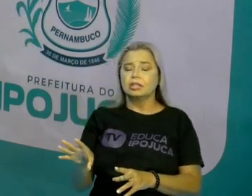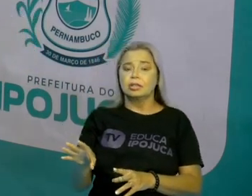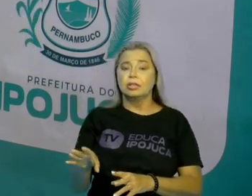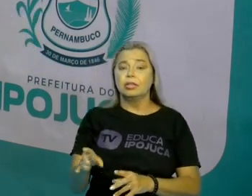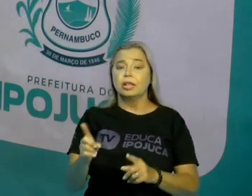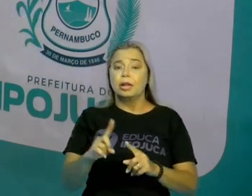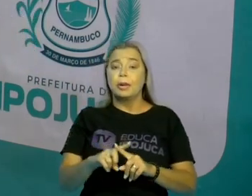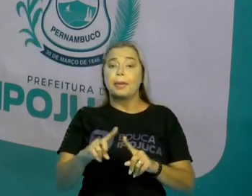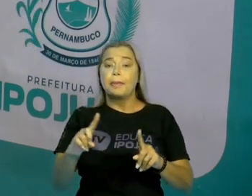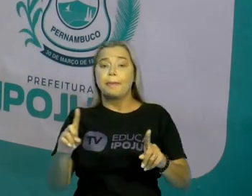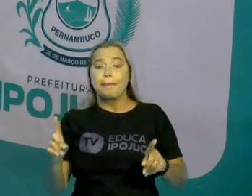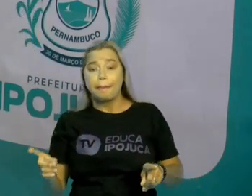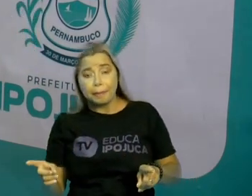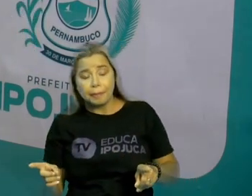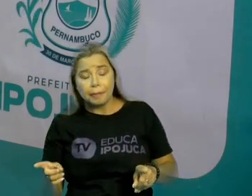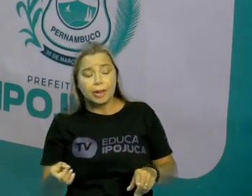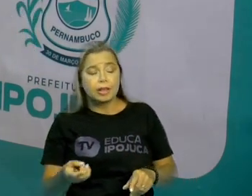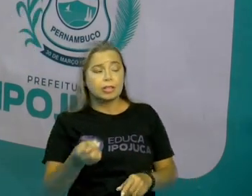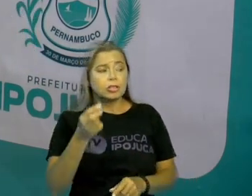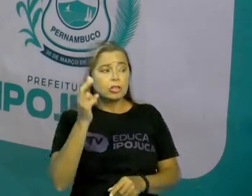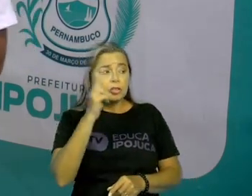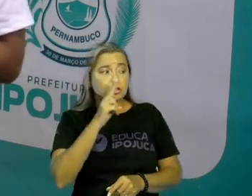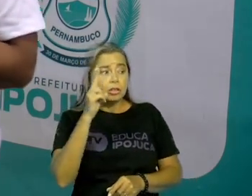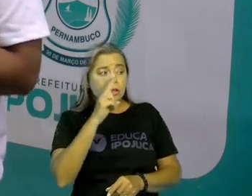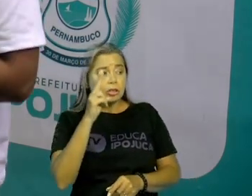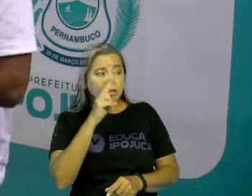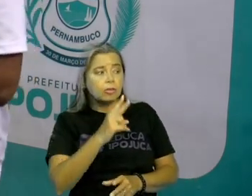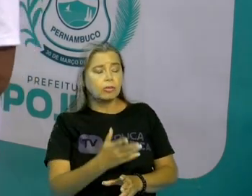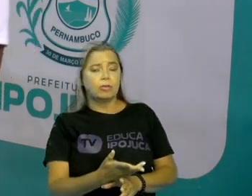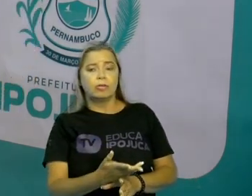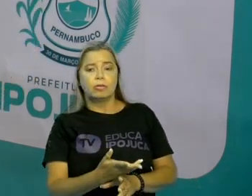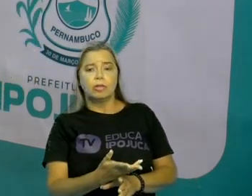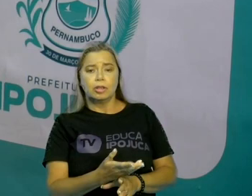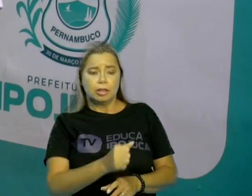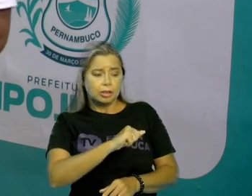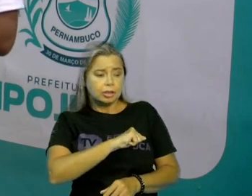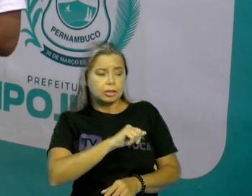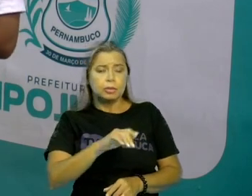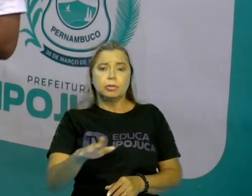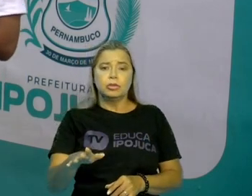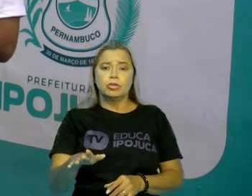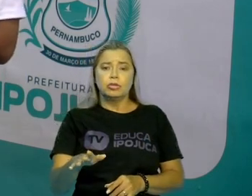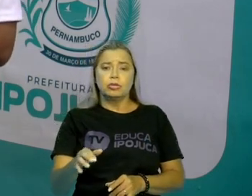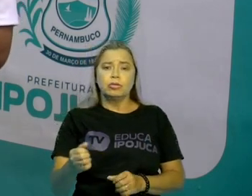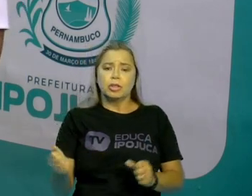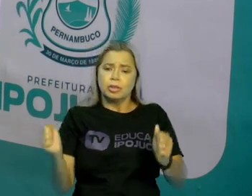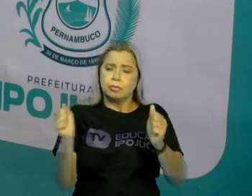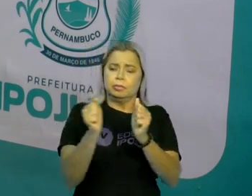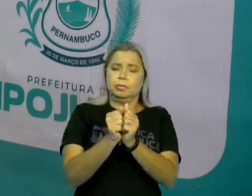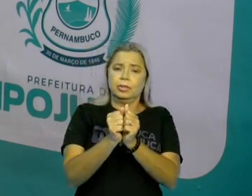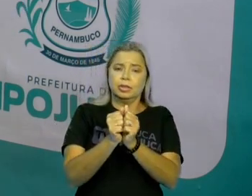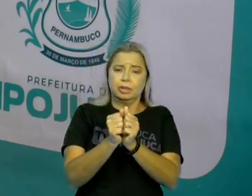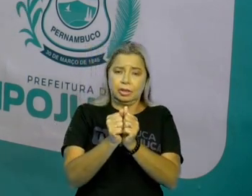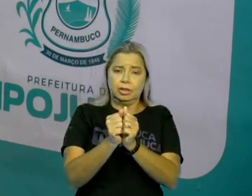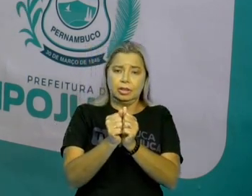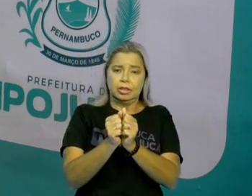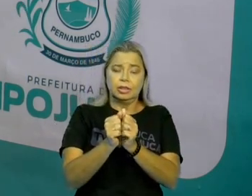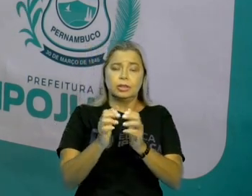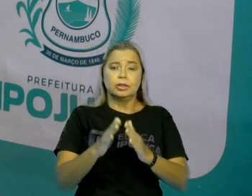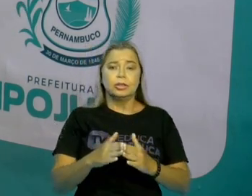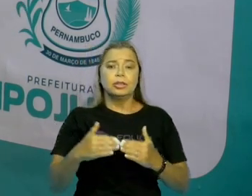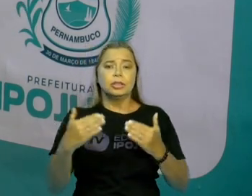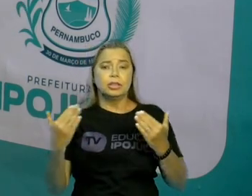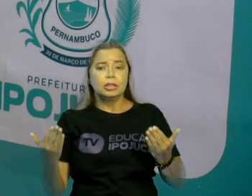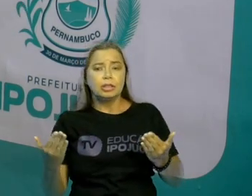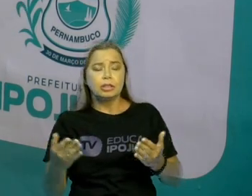detém a ver o que está fora em outro país, mas não vai olhar o que está aqui, do nosso ladinho. E aí essa riqueza